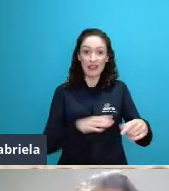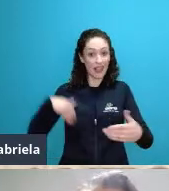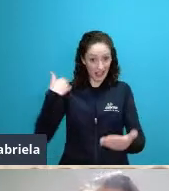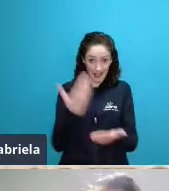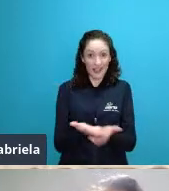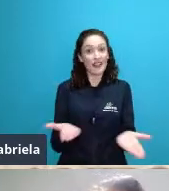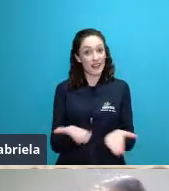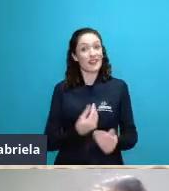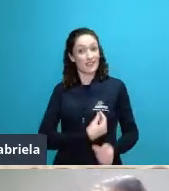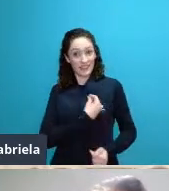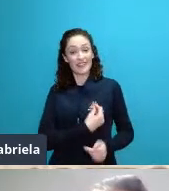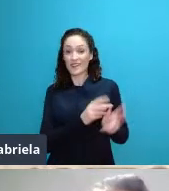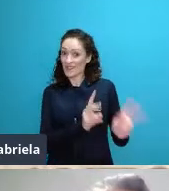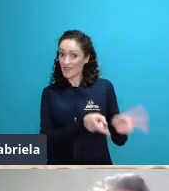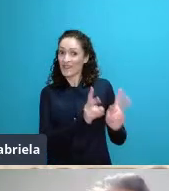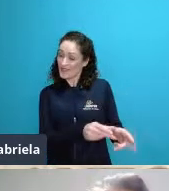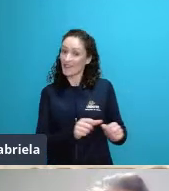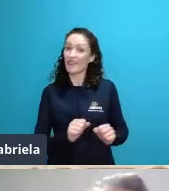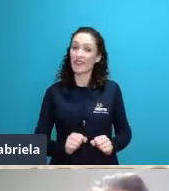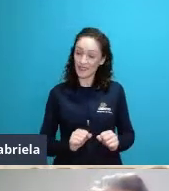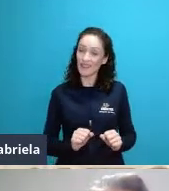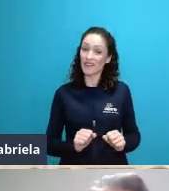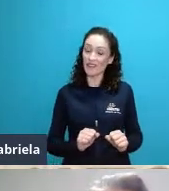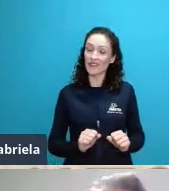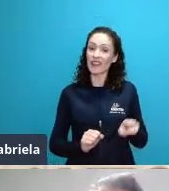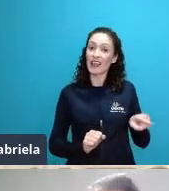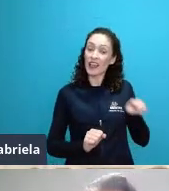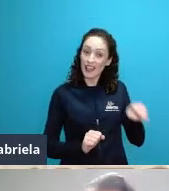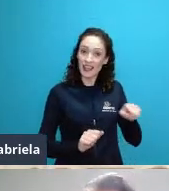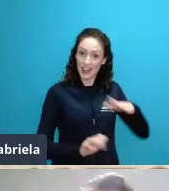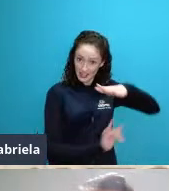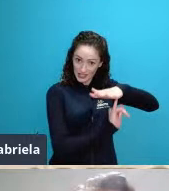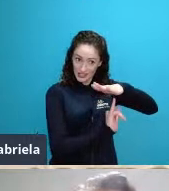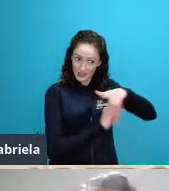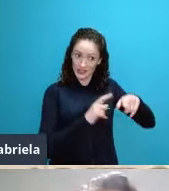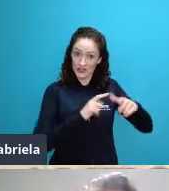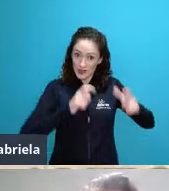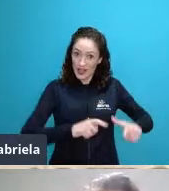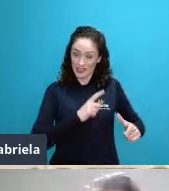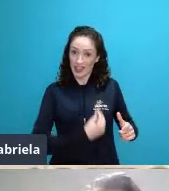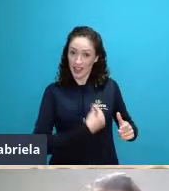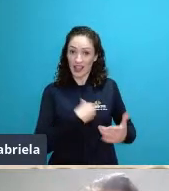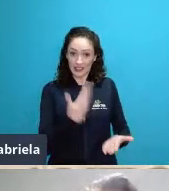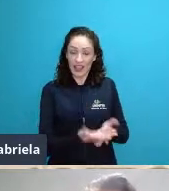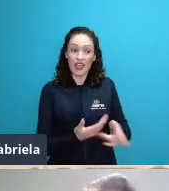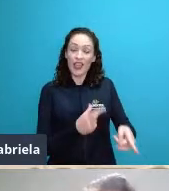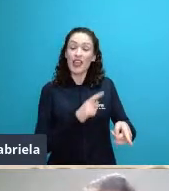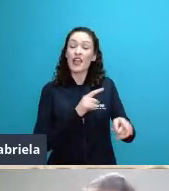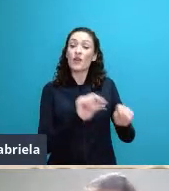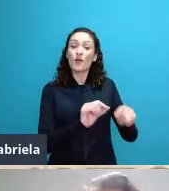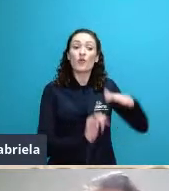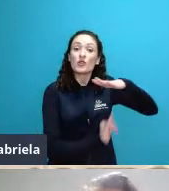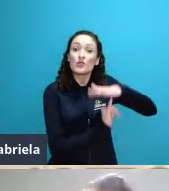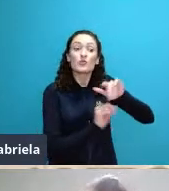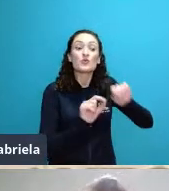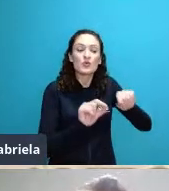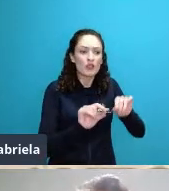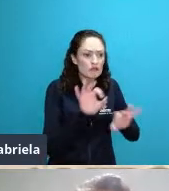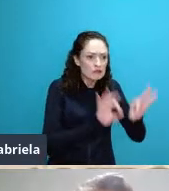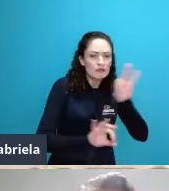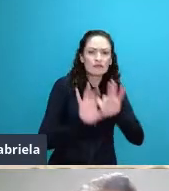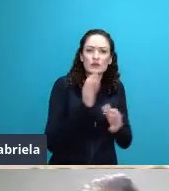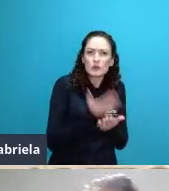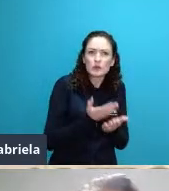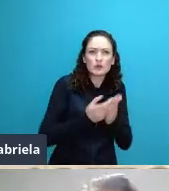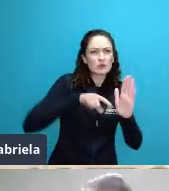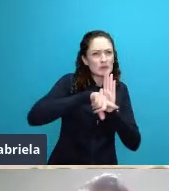publicou mais de 3 mil artigos científicos uma produção altamente qualificada em diferentes